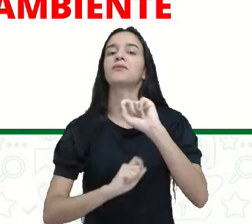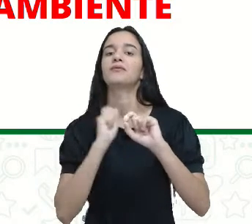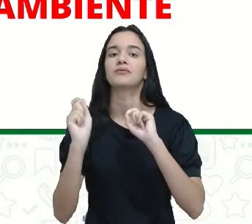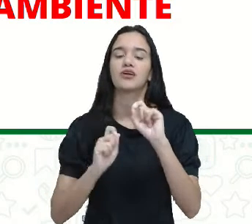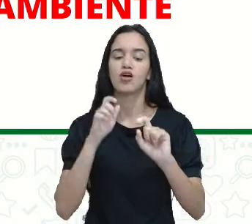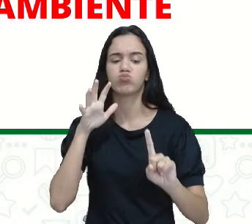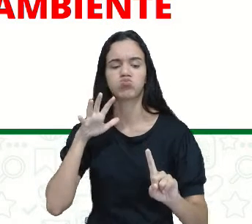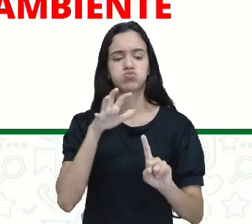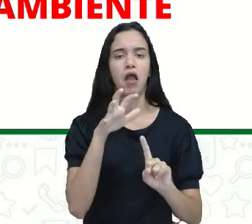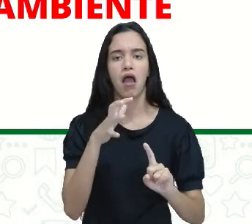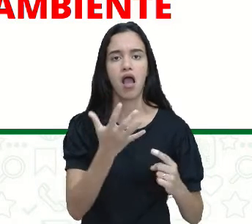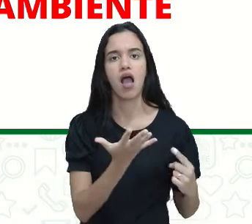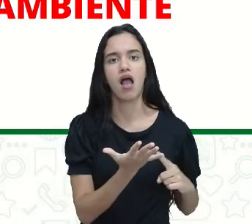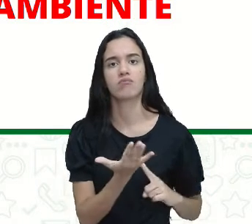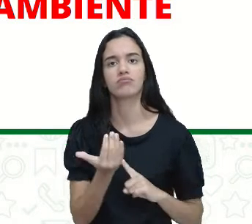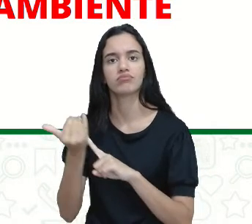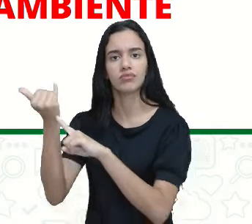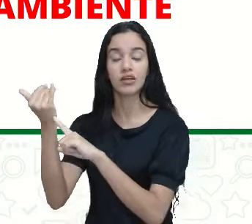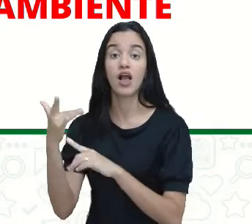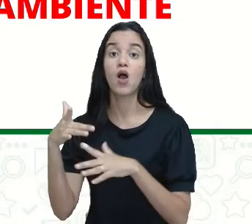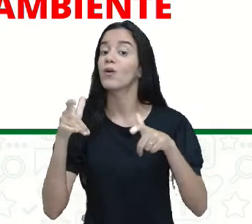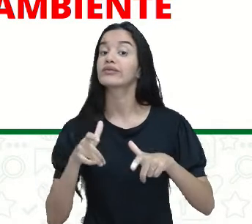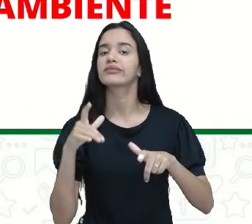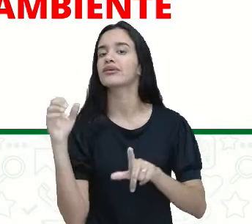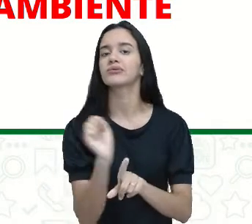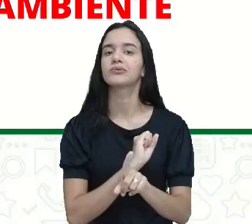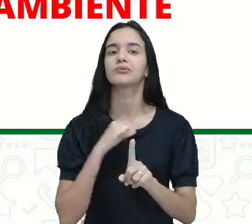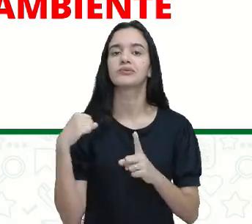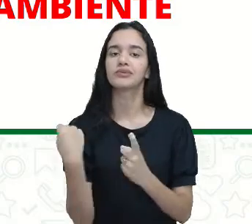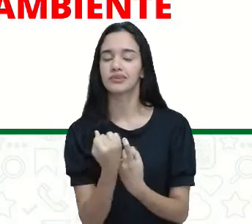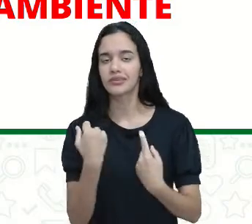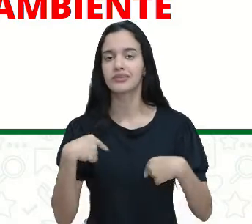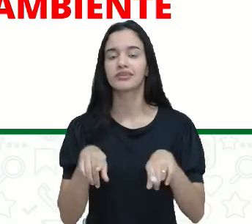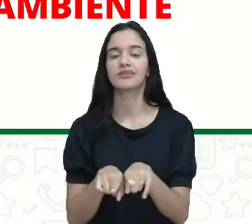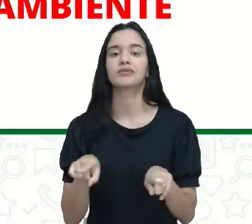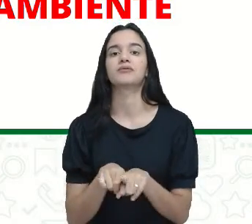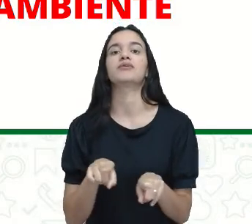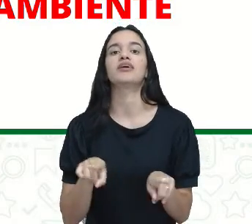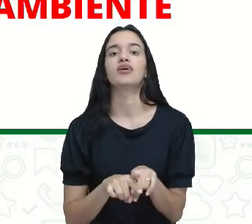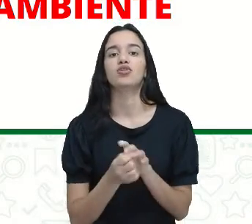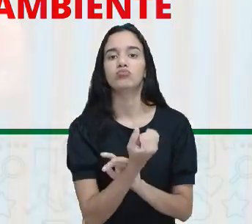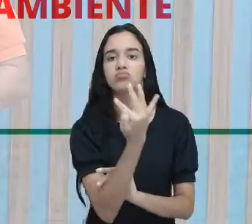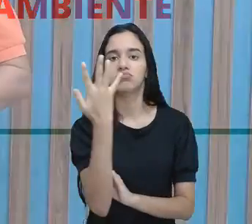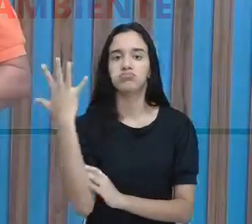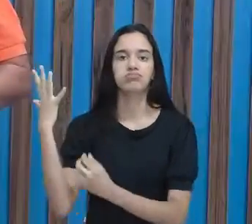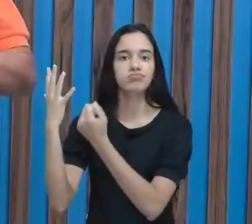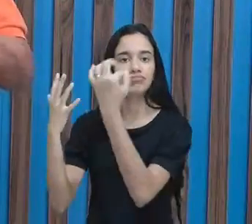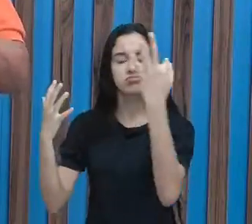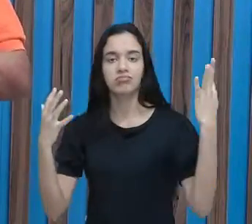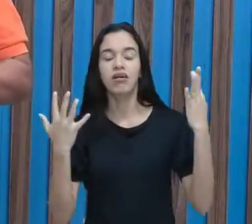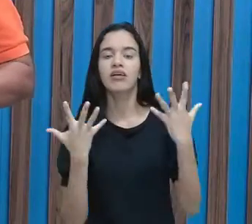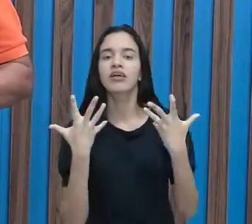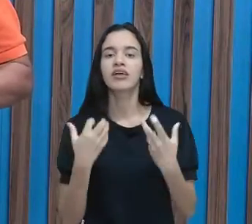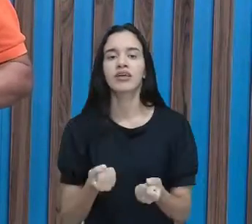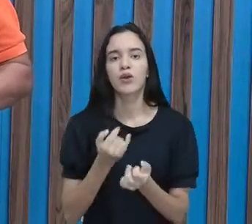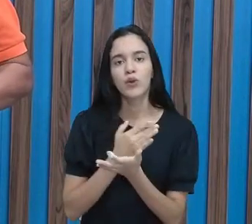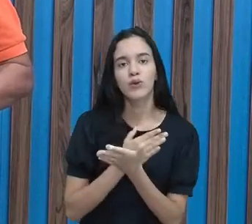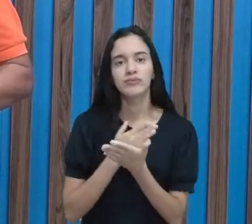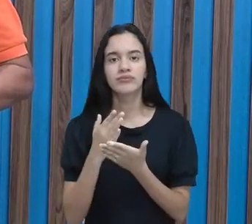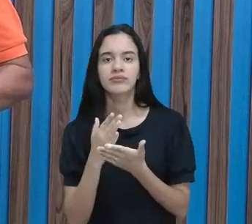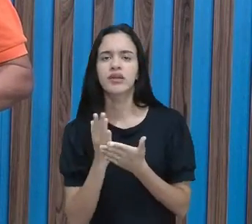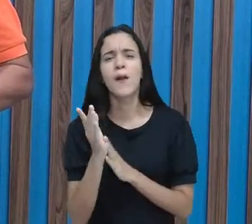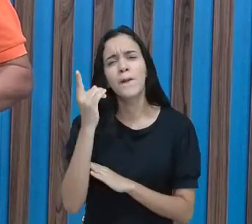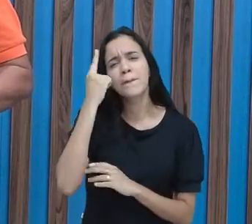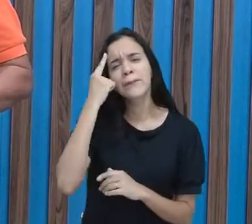impactos da tecnologia na sociedade e no meio ambiente. Vamos iniciar